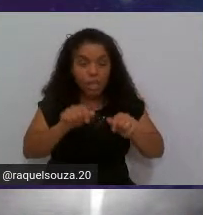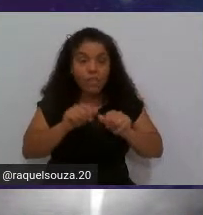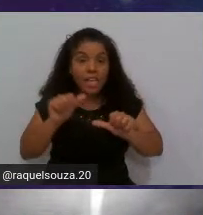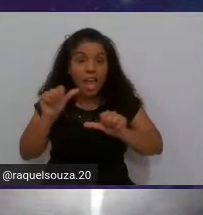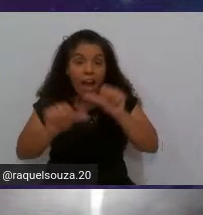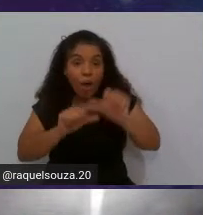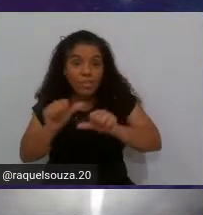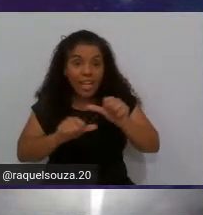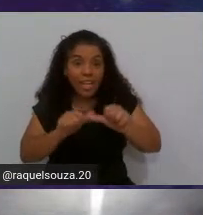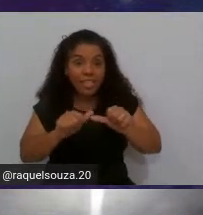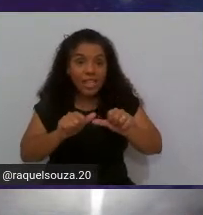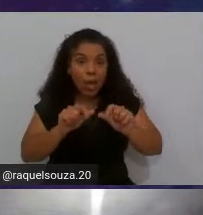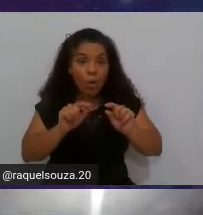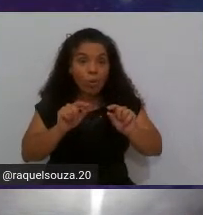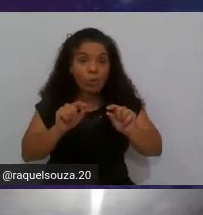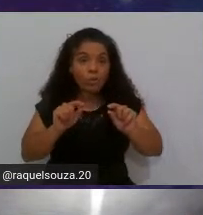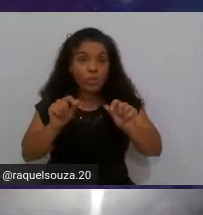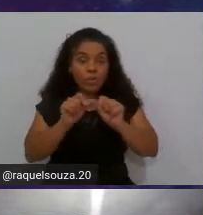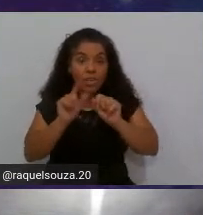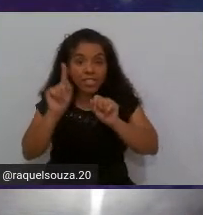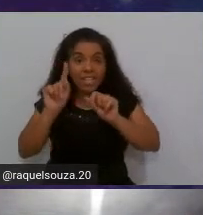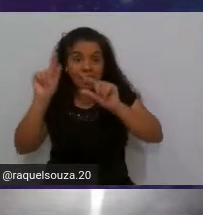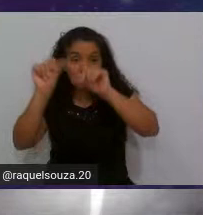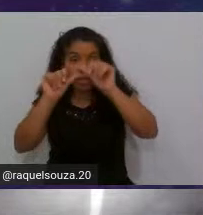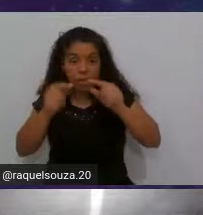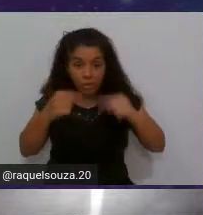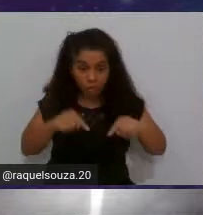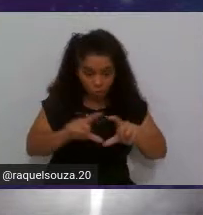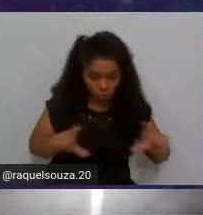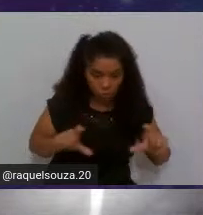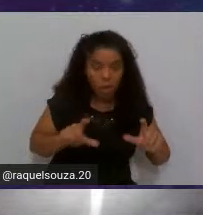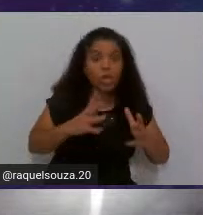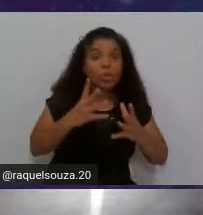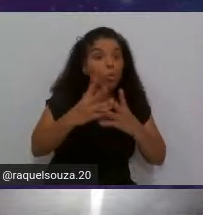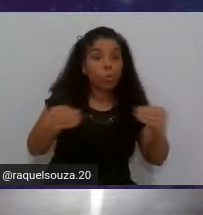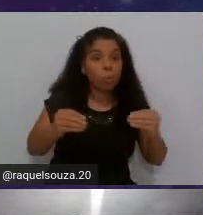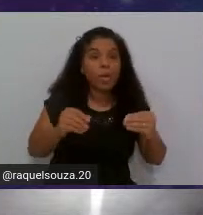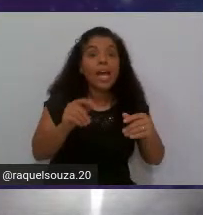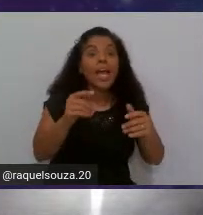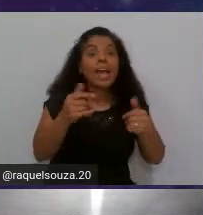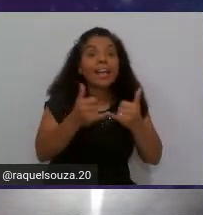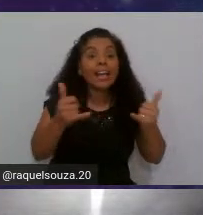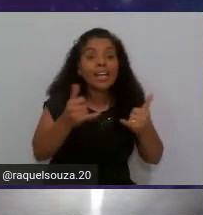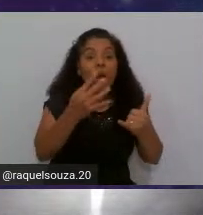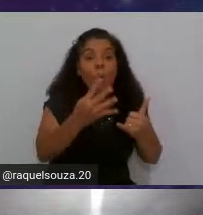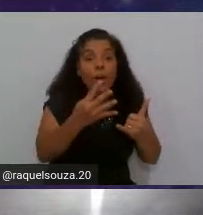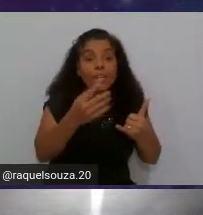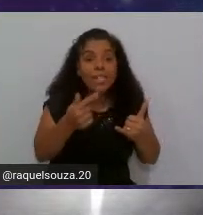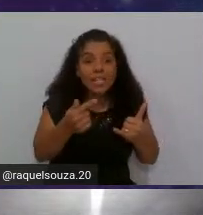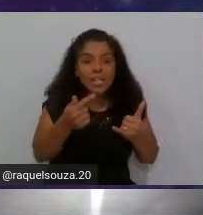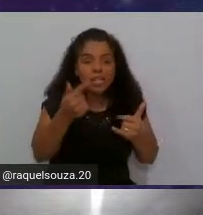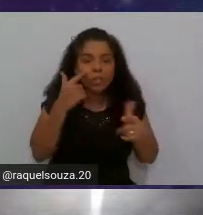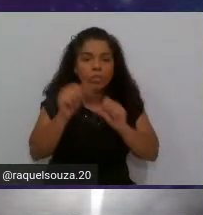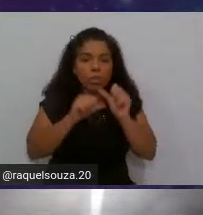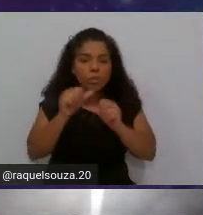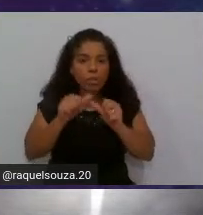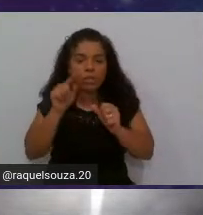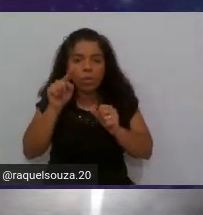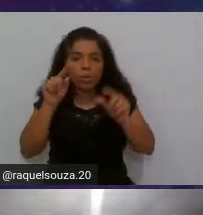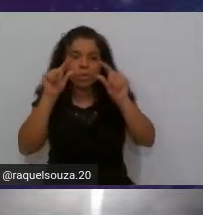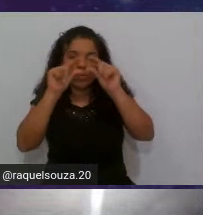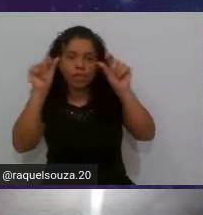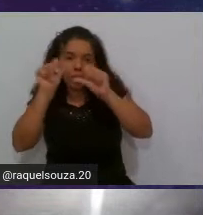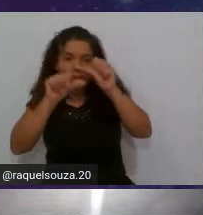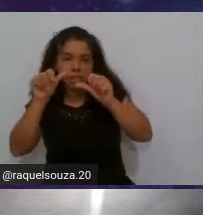ele vai ele vai sumir aqui ó a linha 47 eu vou fazer a alteração na linha 47